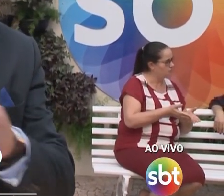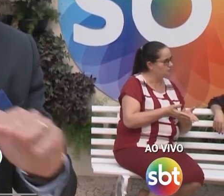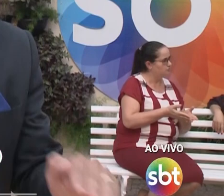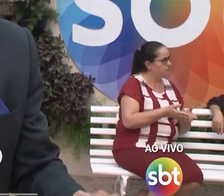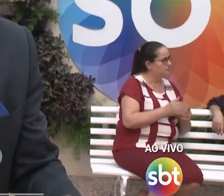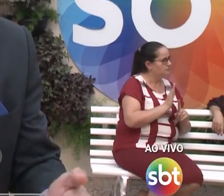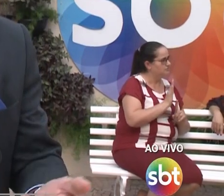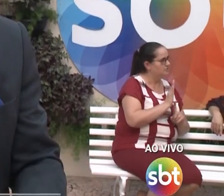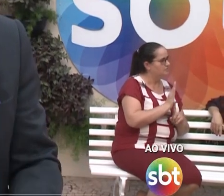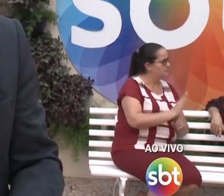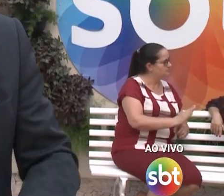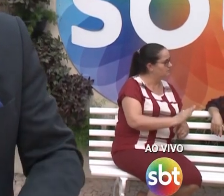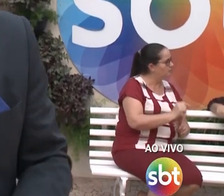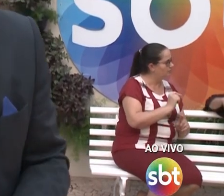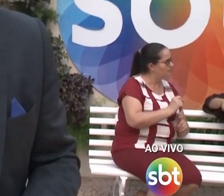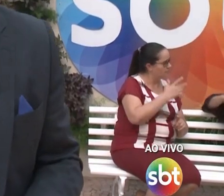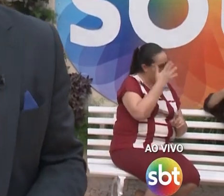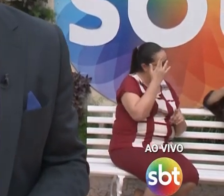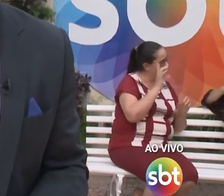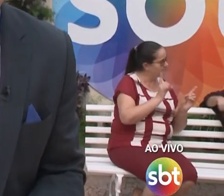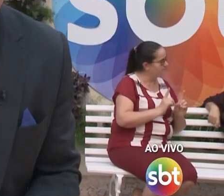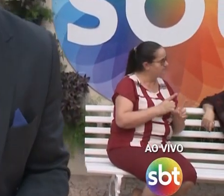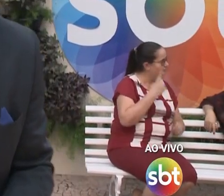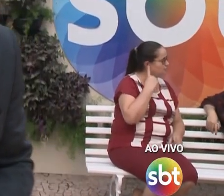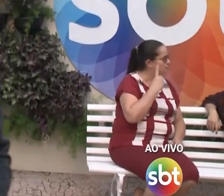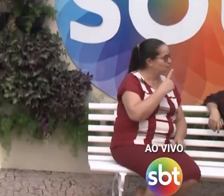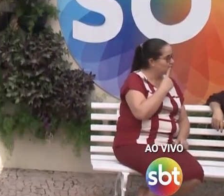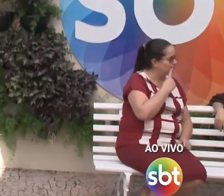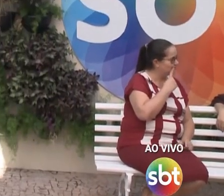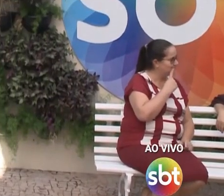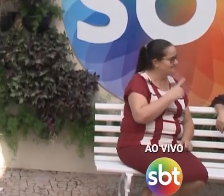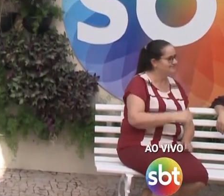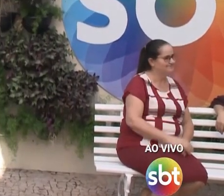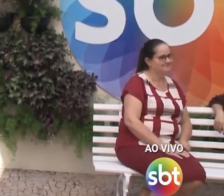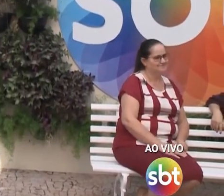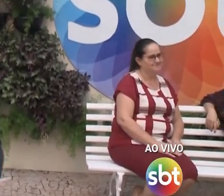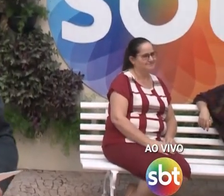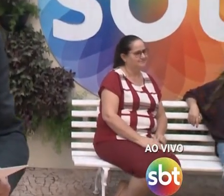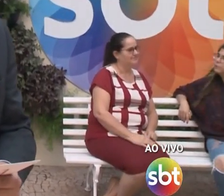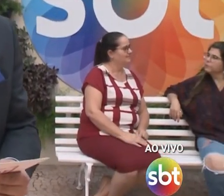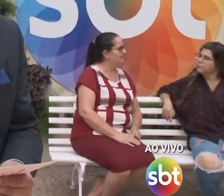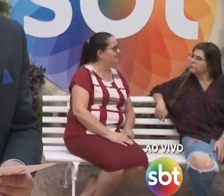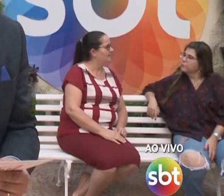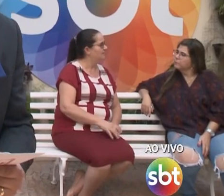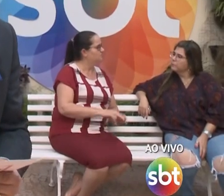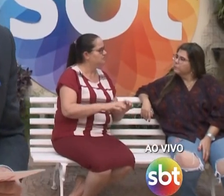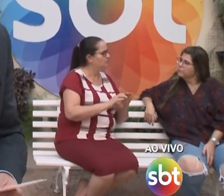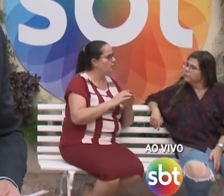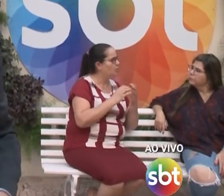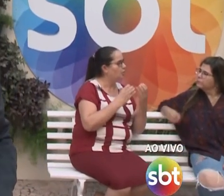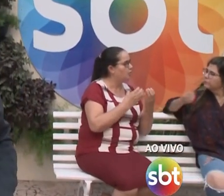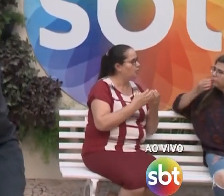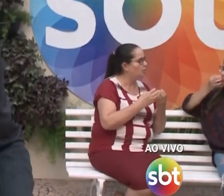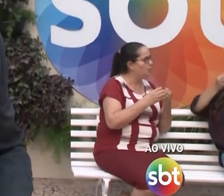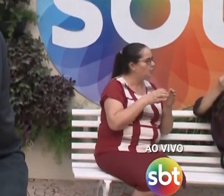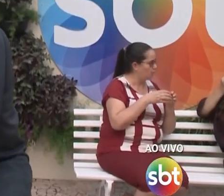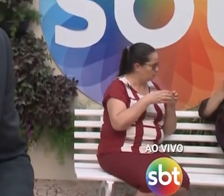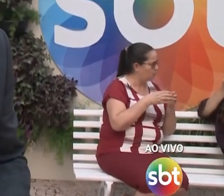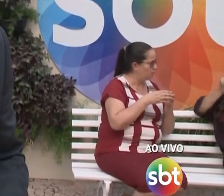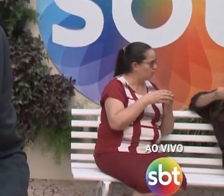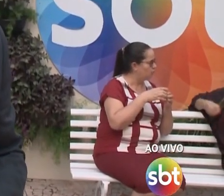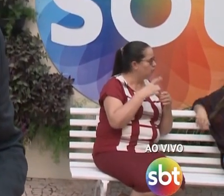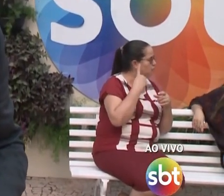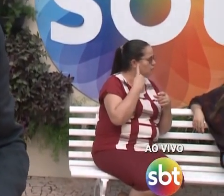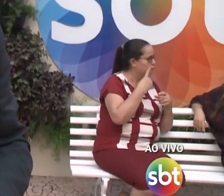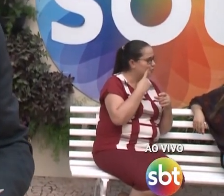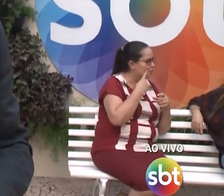programa é interino, nós vamos dedicar às pessoas surdas, né? Essa parcela da sociedade que é muito grande, especialmente aqui em